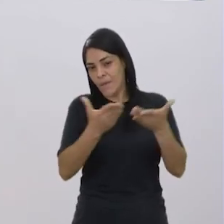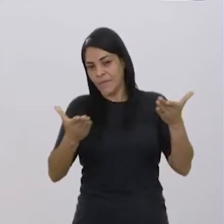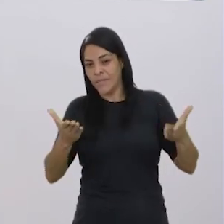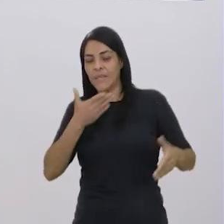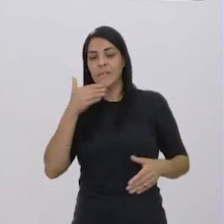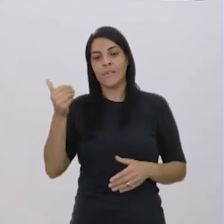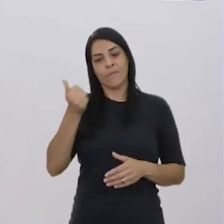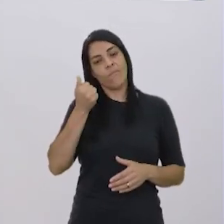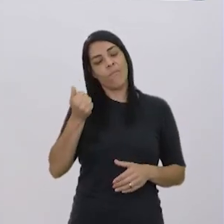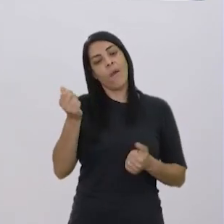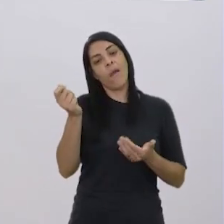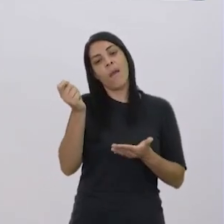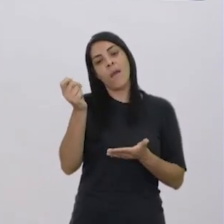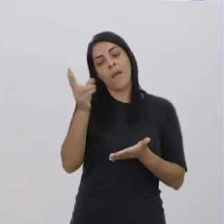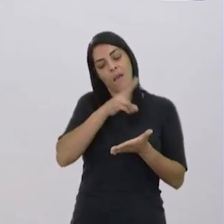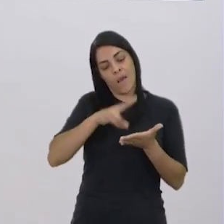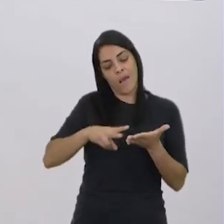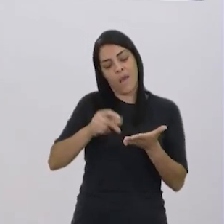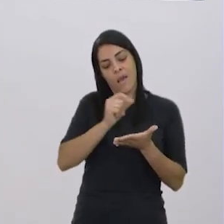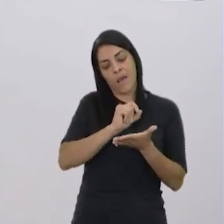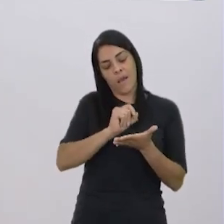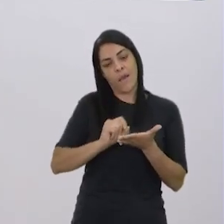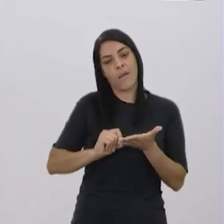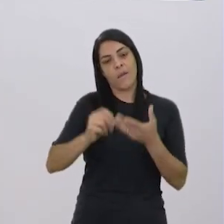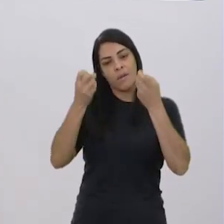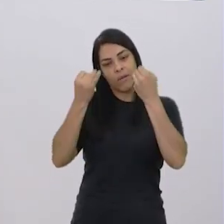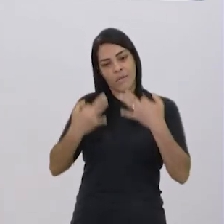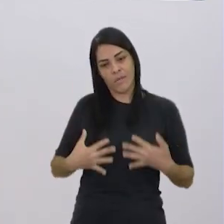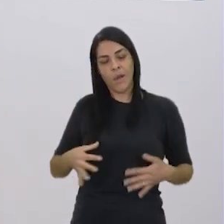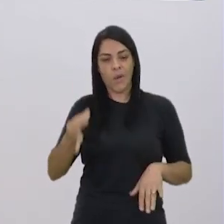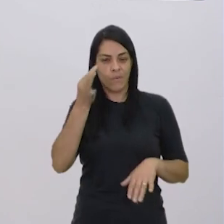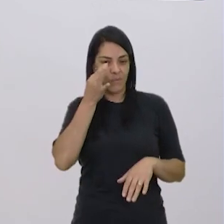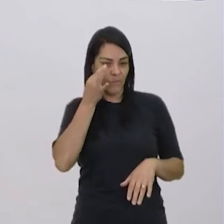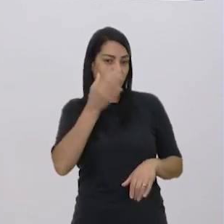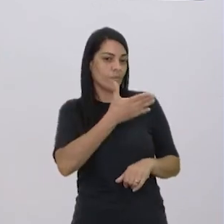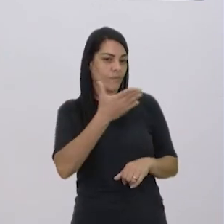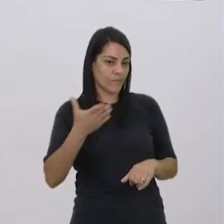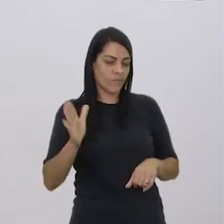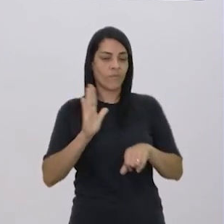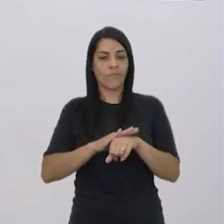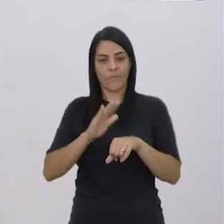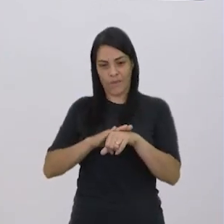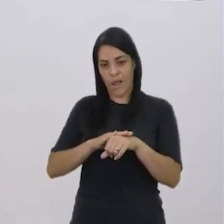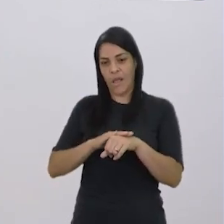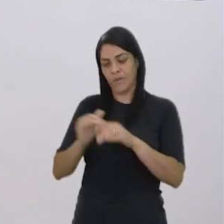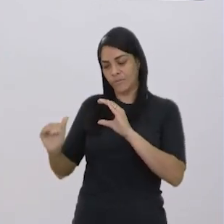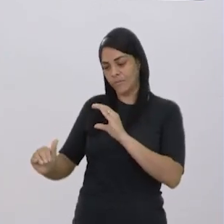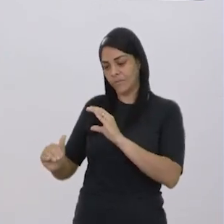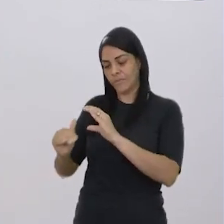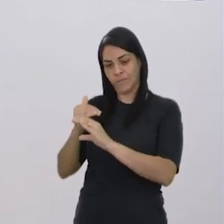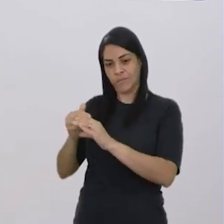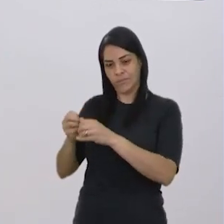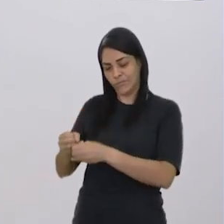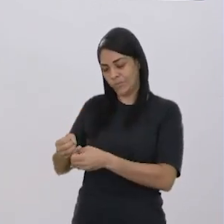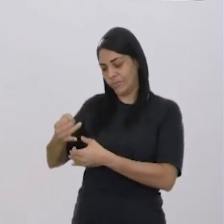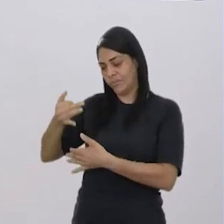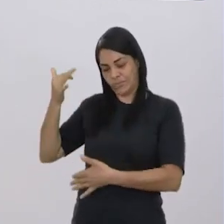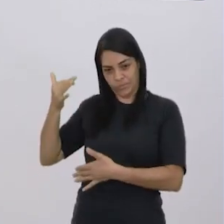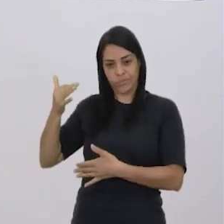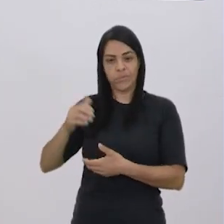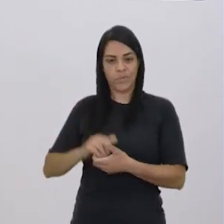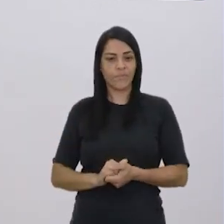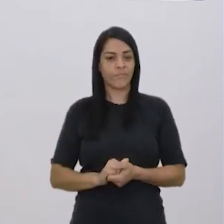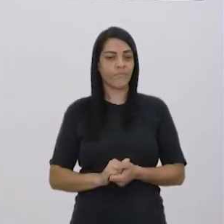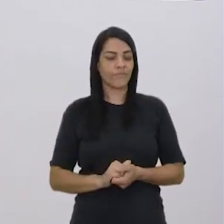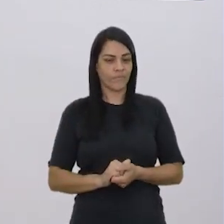ler e explicar um pouquinho sobre essa observação que vocês deveriam fazer nas manchetes, nos jornais. Vocês se lembram que eu cheguei a falar na